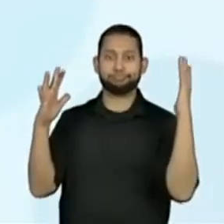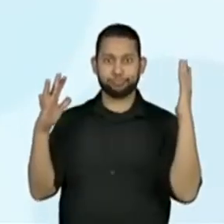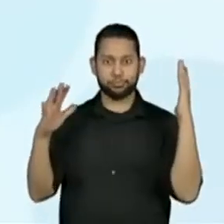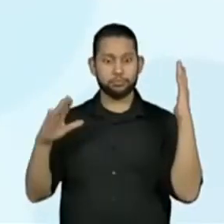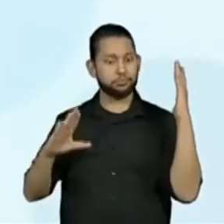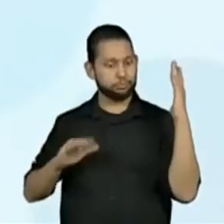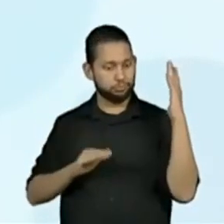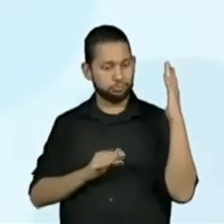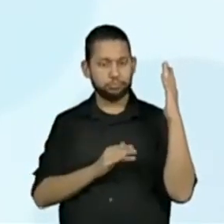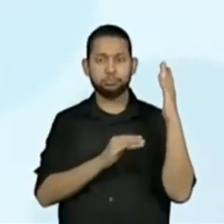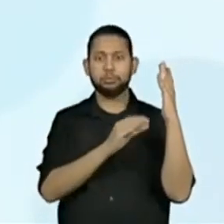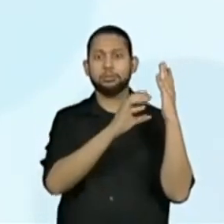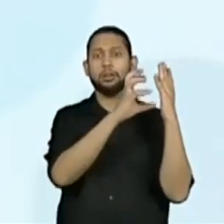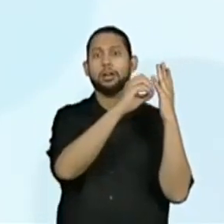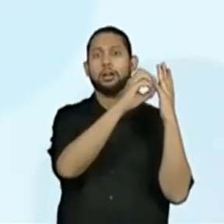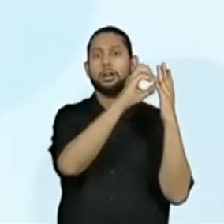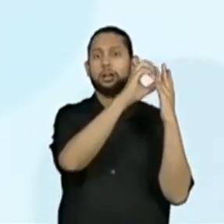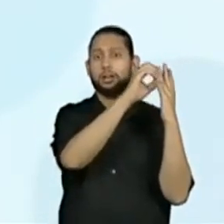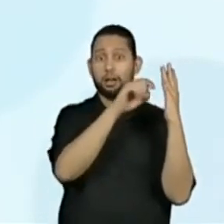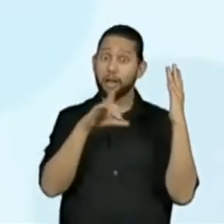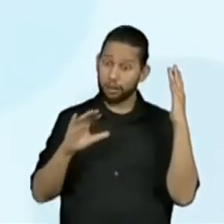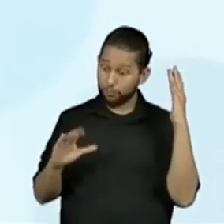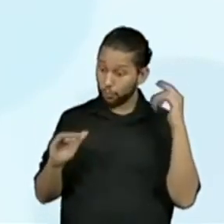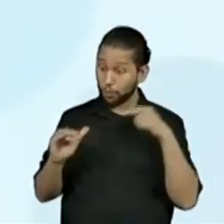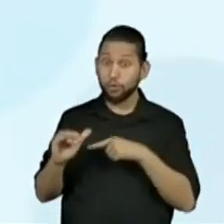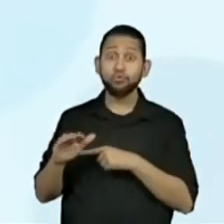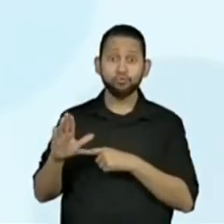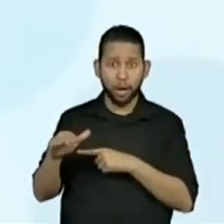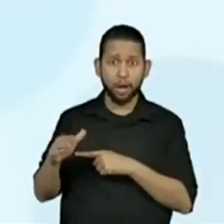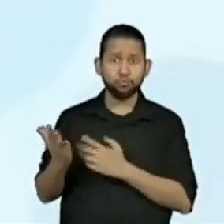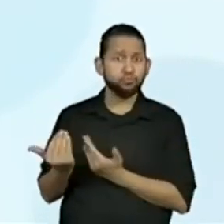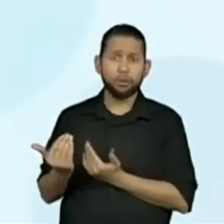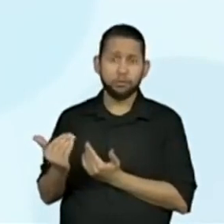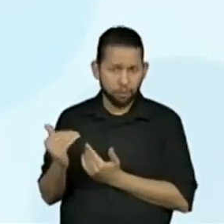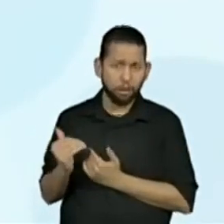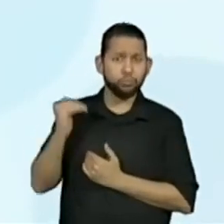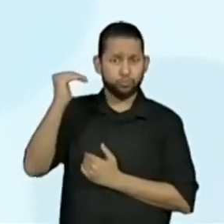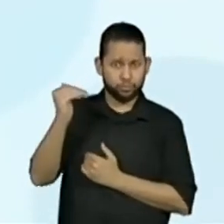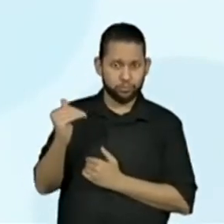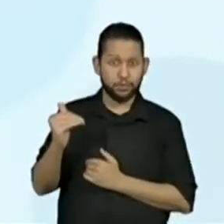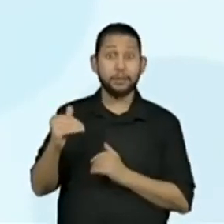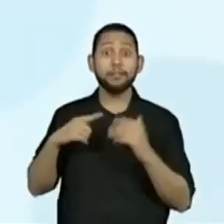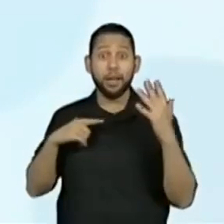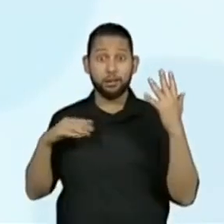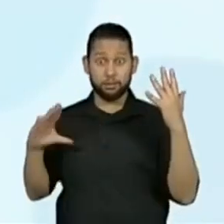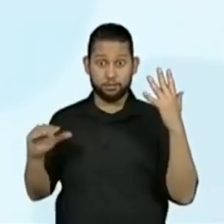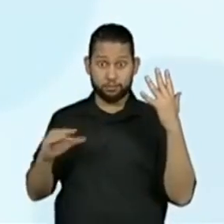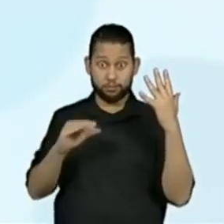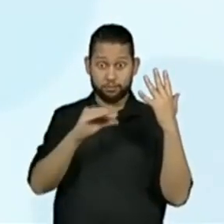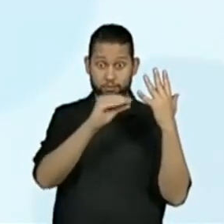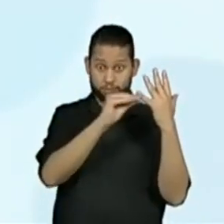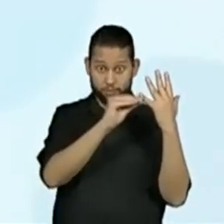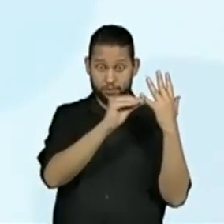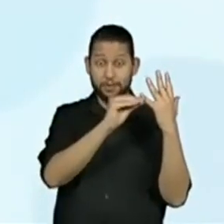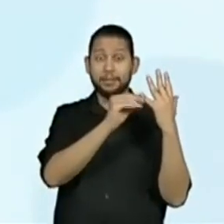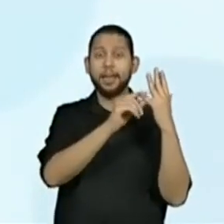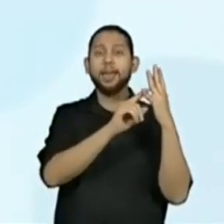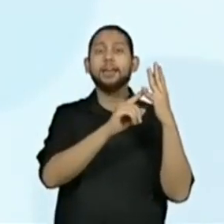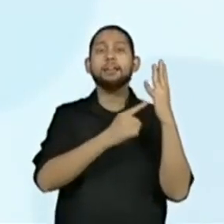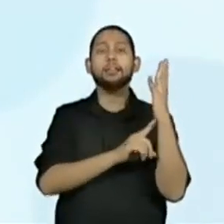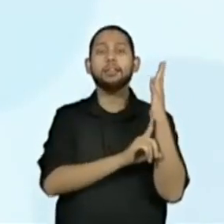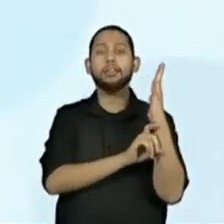para as borboletas adultas e folhas para as largatas. Deve-se lembrar de que,